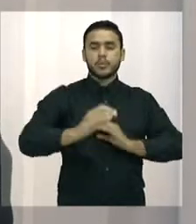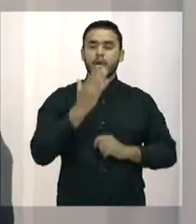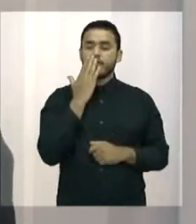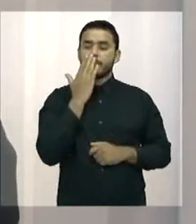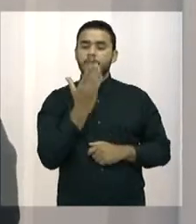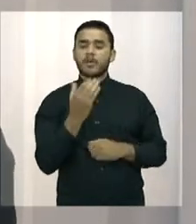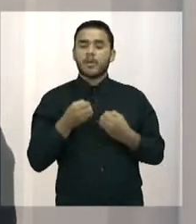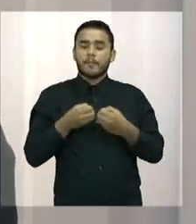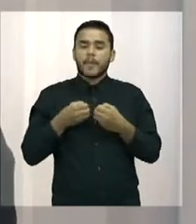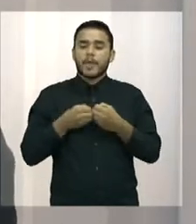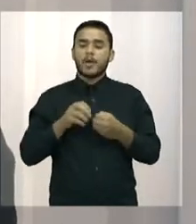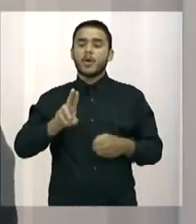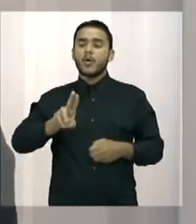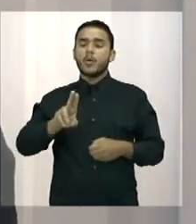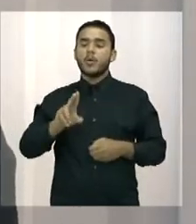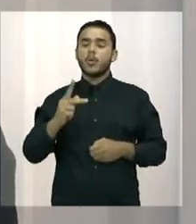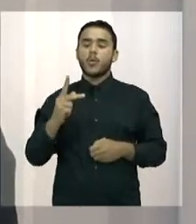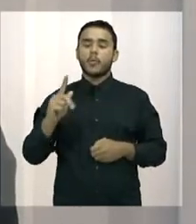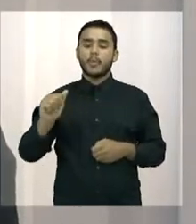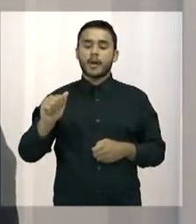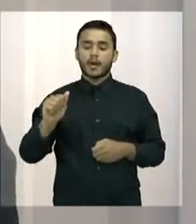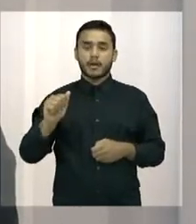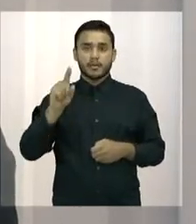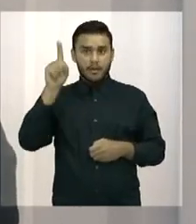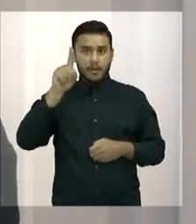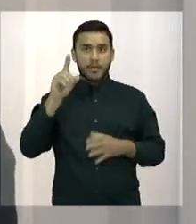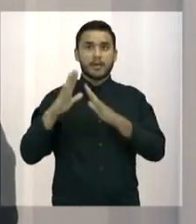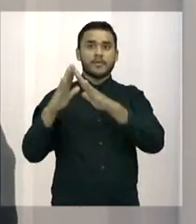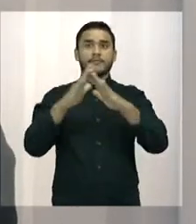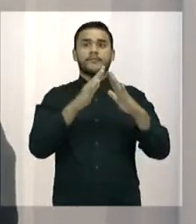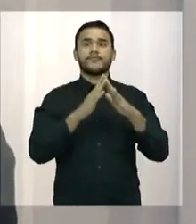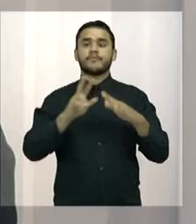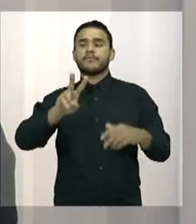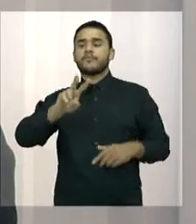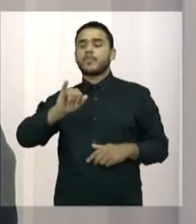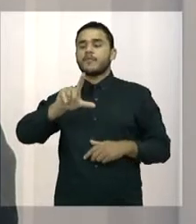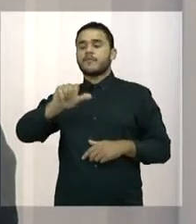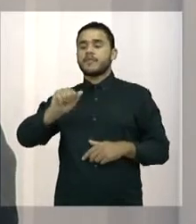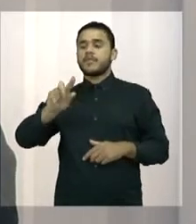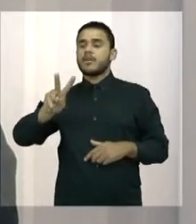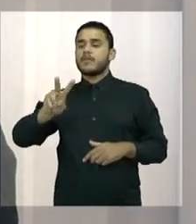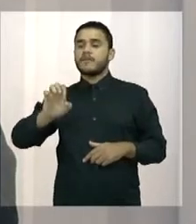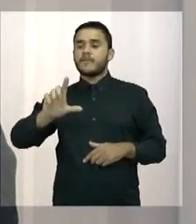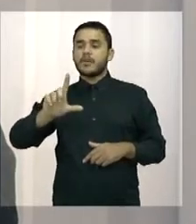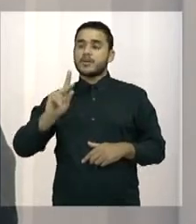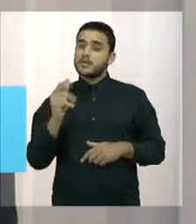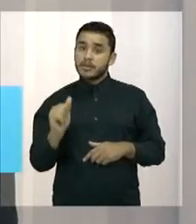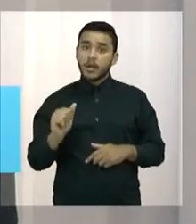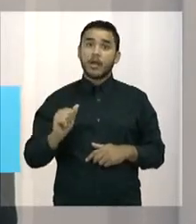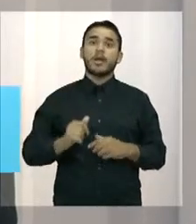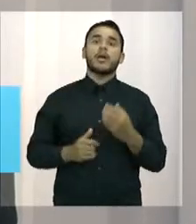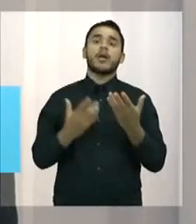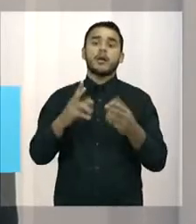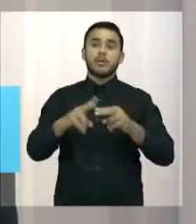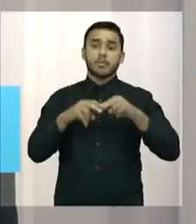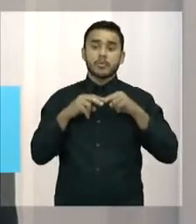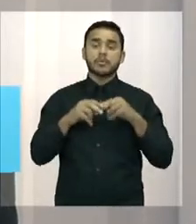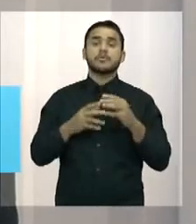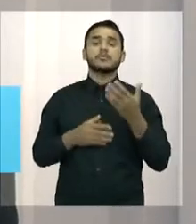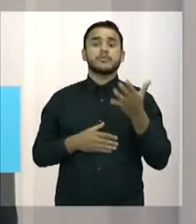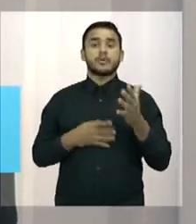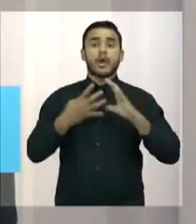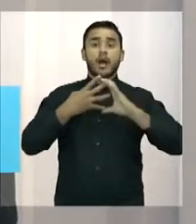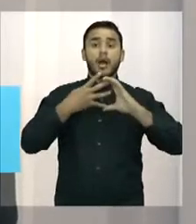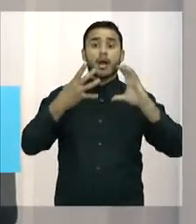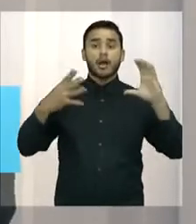que atrapalhou até o próprio funcionamento da UPA. Mas a Cagesse, através do presidente Neuria, que eu quero agradecer, e ao governador Camilo